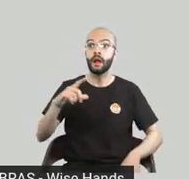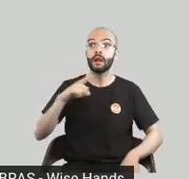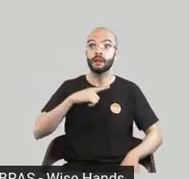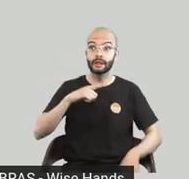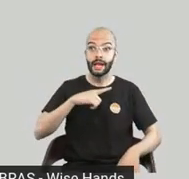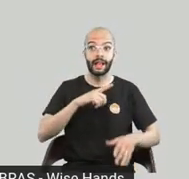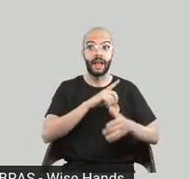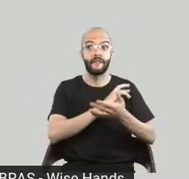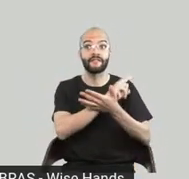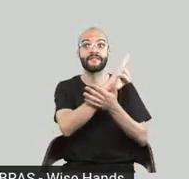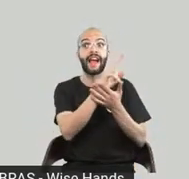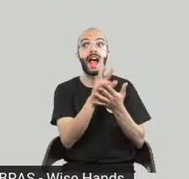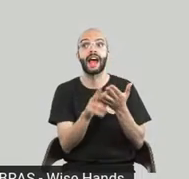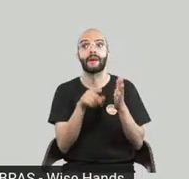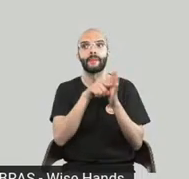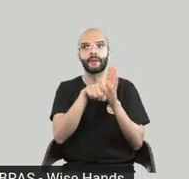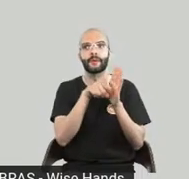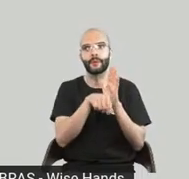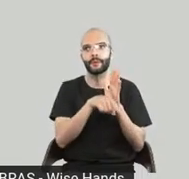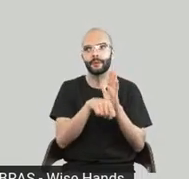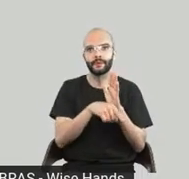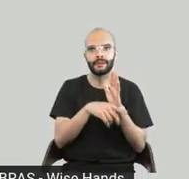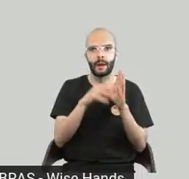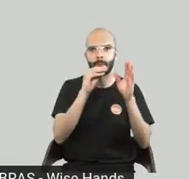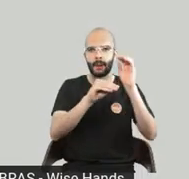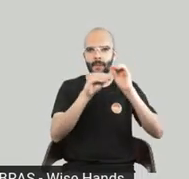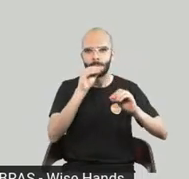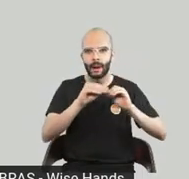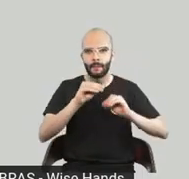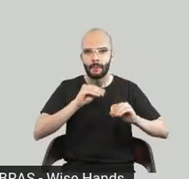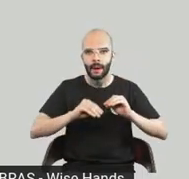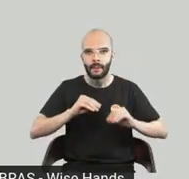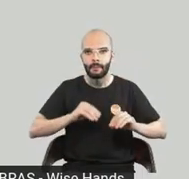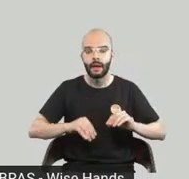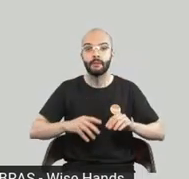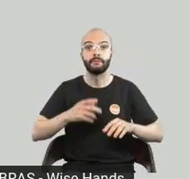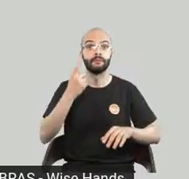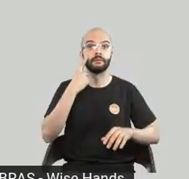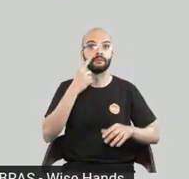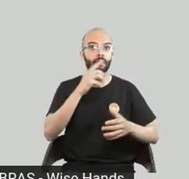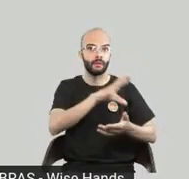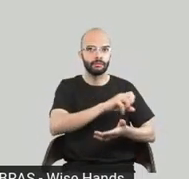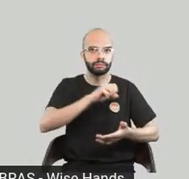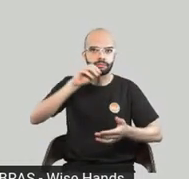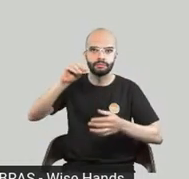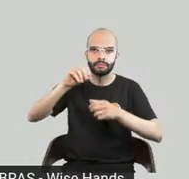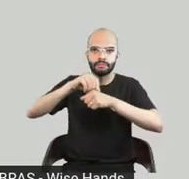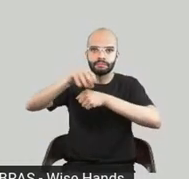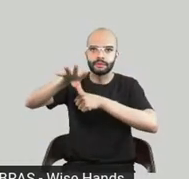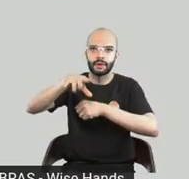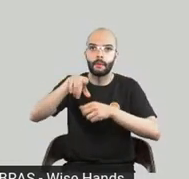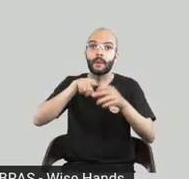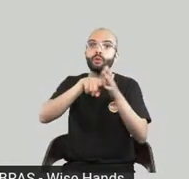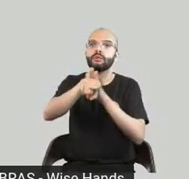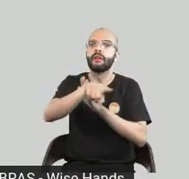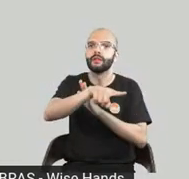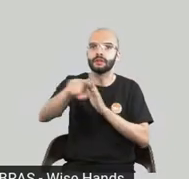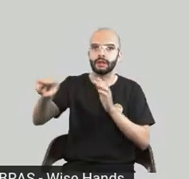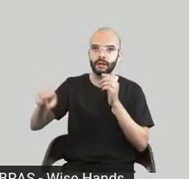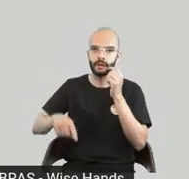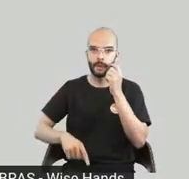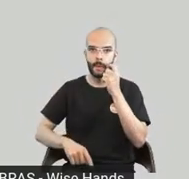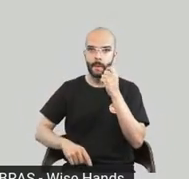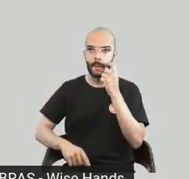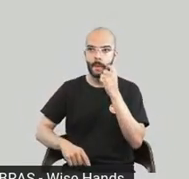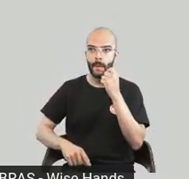então já está chegando um monte de perguntas e eu vou pegar algumas e passar para vocês. Essa daqui vai ser legal porque talvez a gente